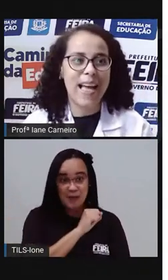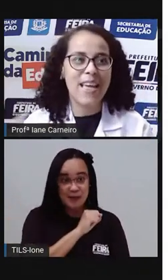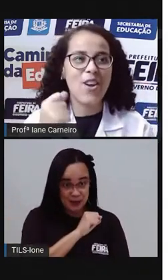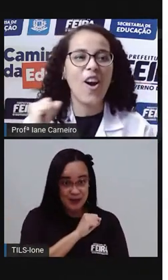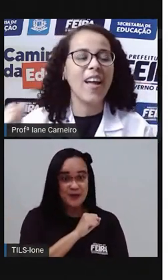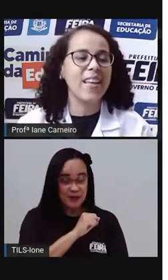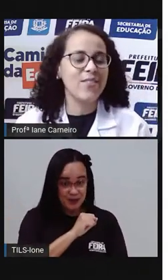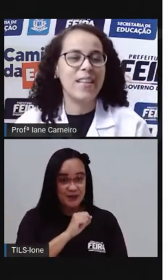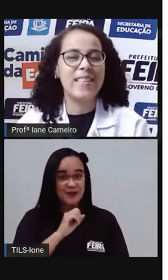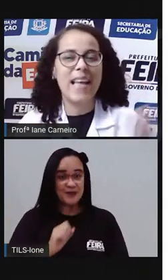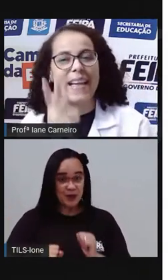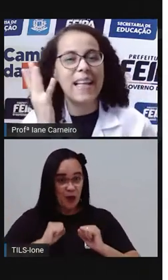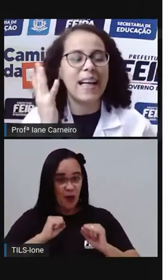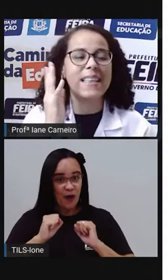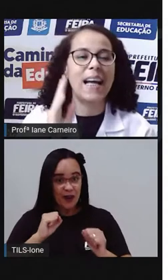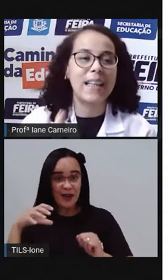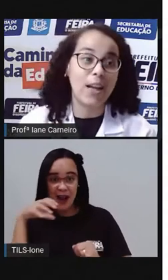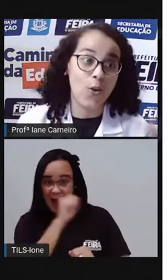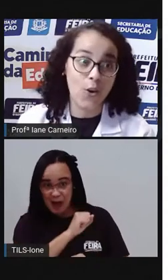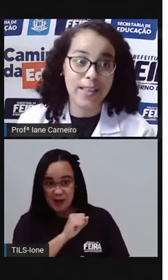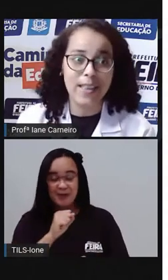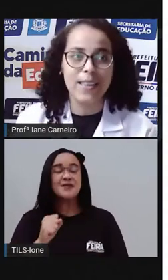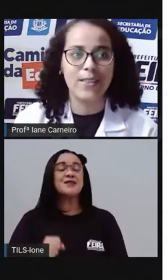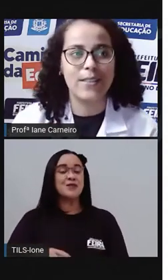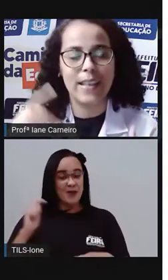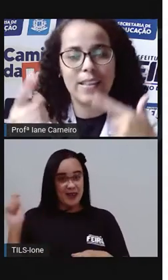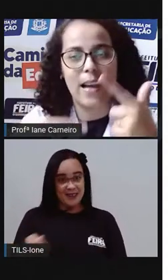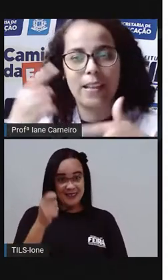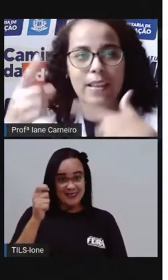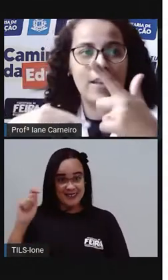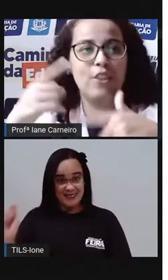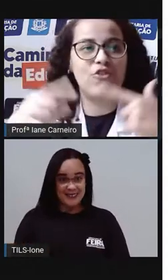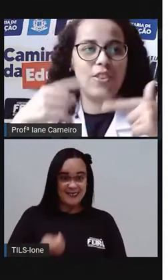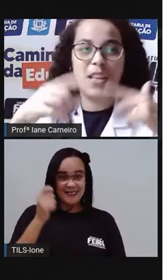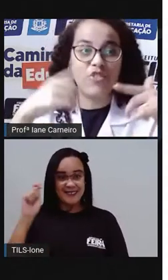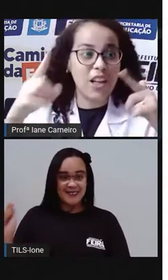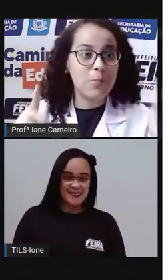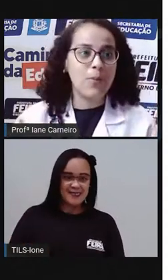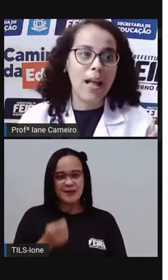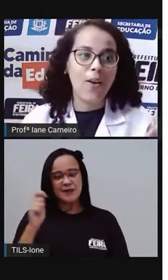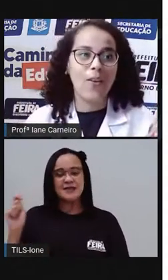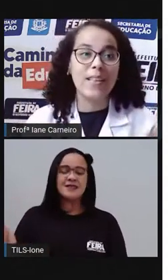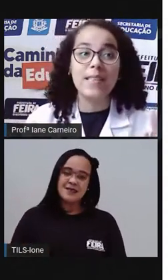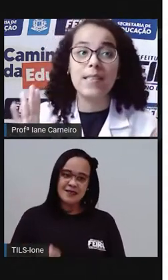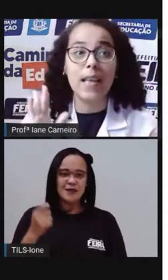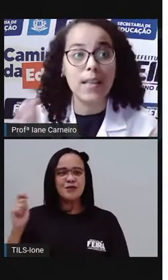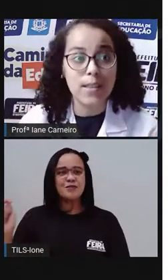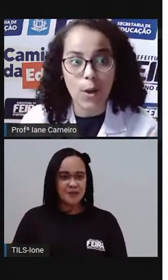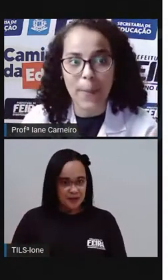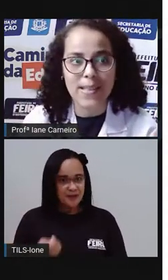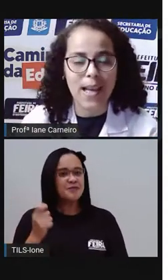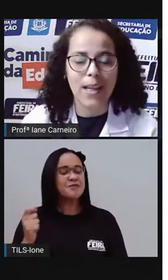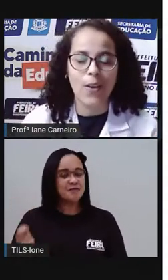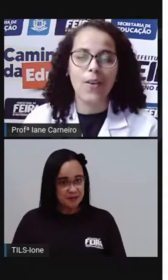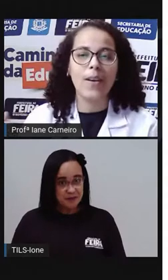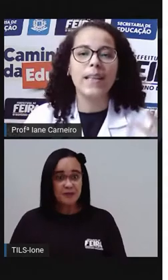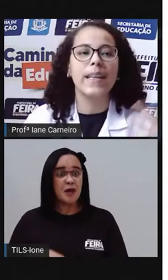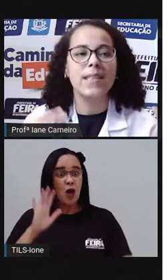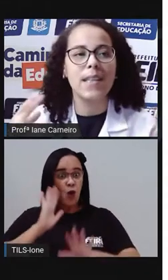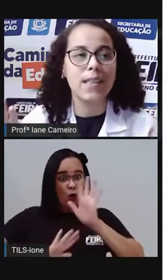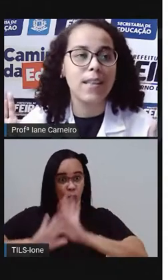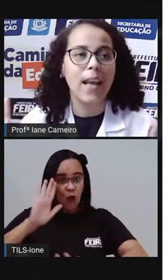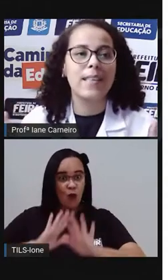pessoa tem que sair correndo, sair da corda, deixar de pular a corda sem tropeçar na